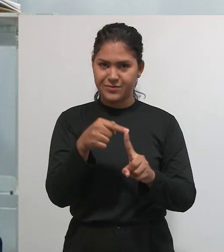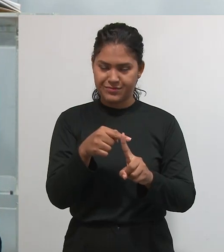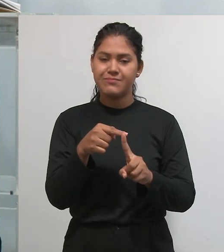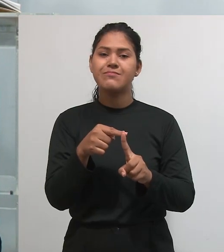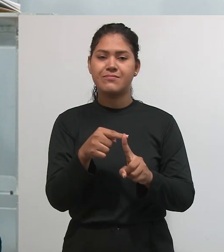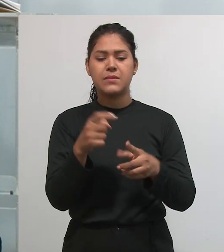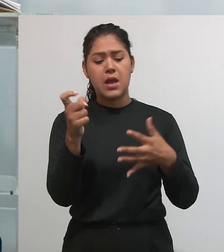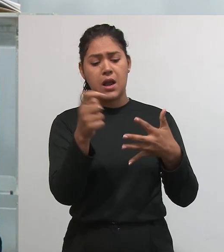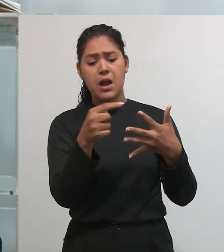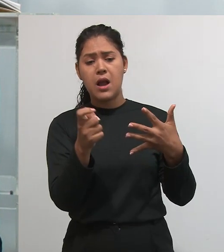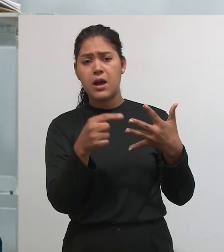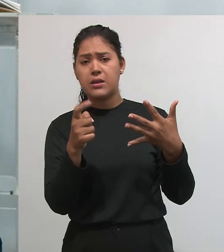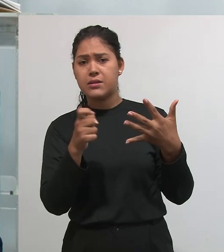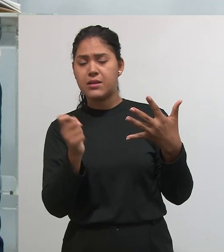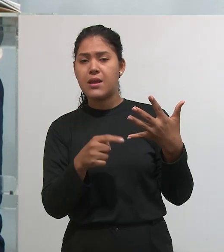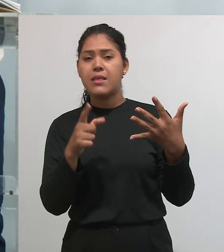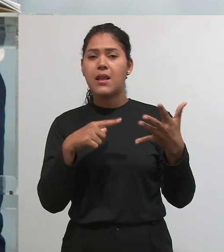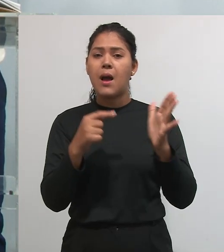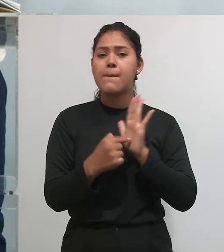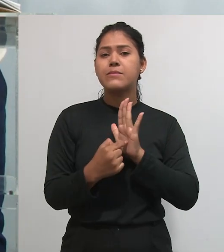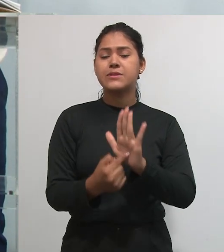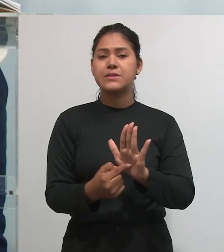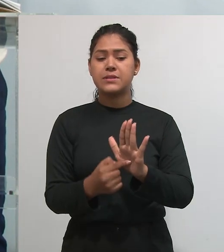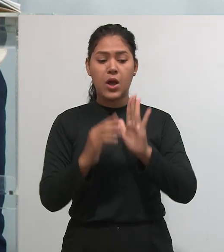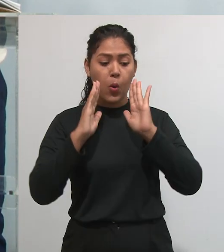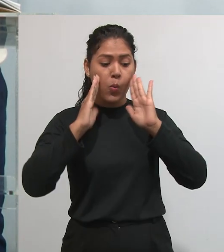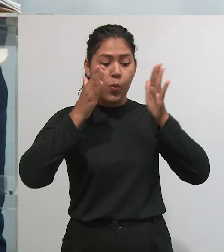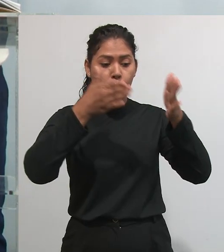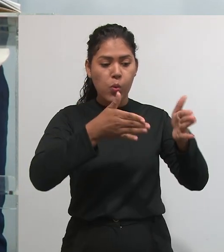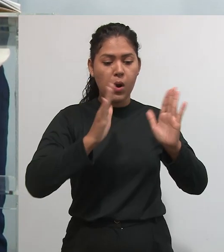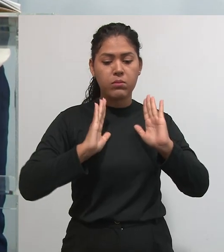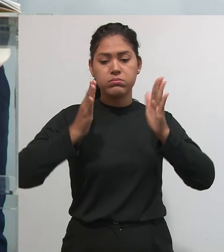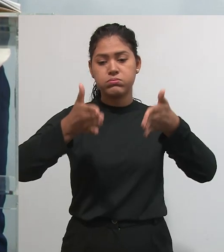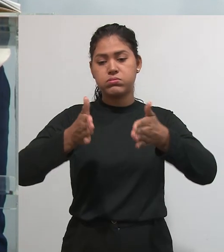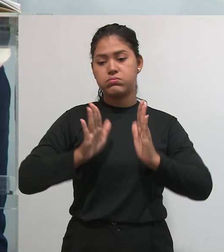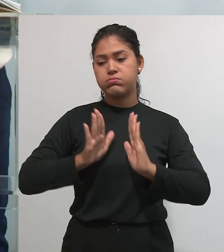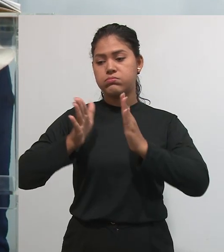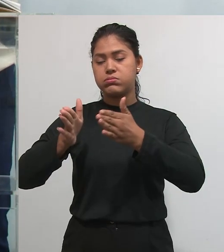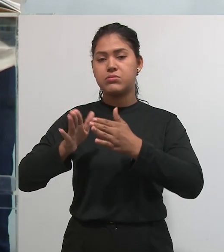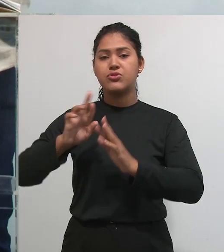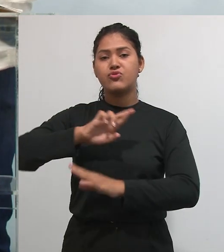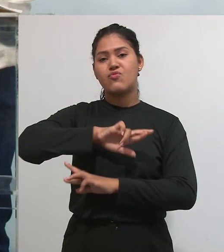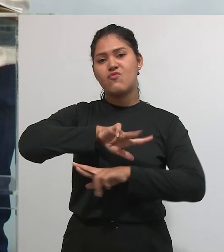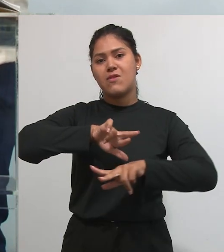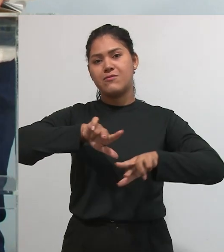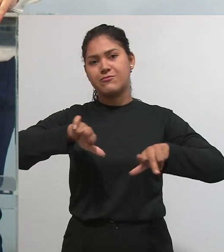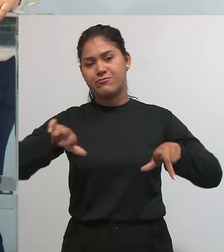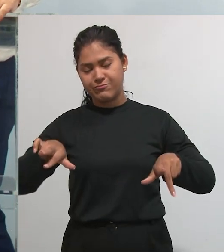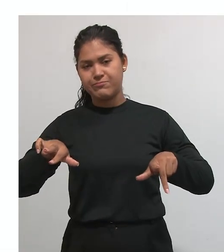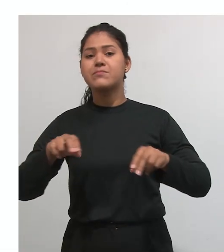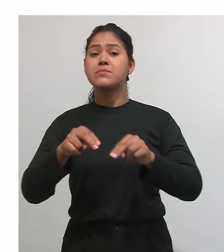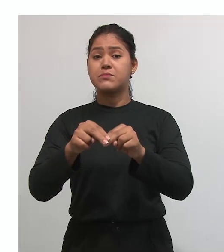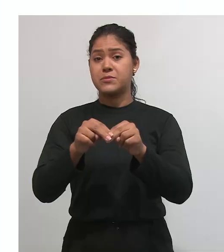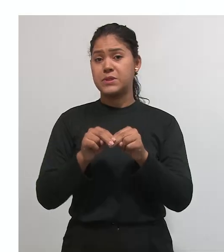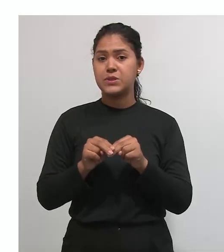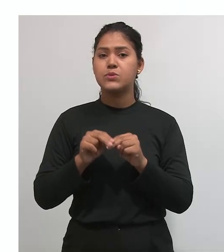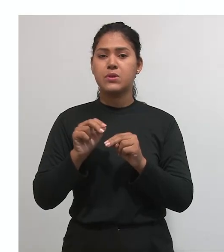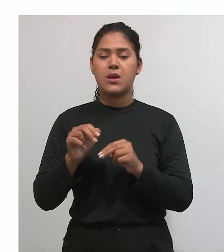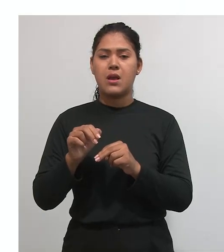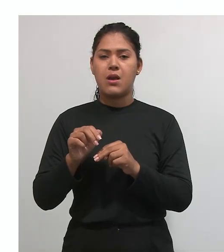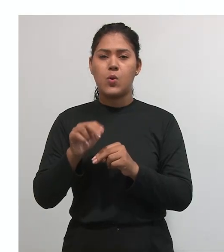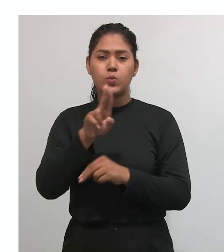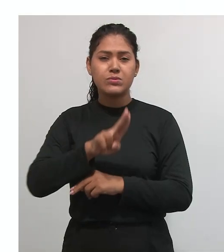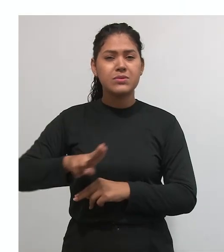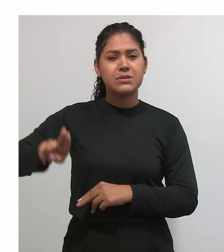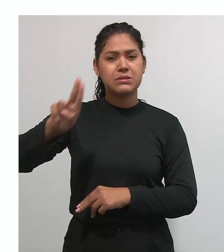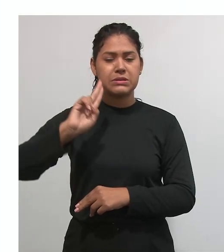tipo de trabalho vai ser apresentado para uma finalidade distinta dentro da academia. Para a academia, o uso